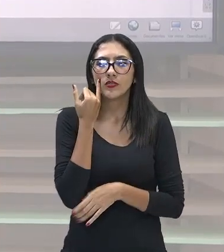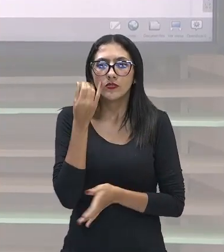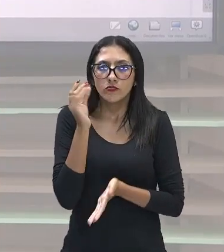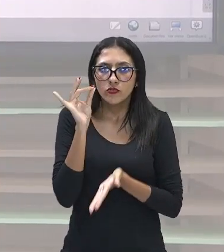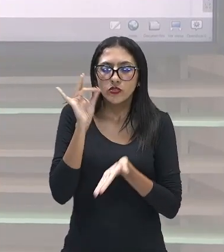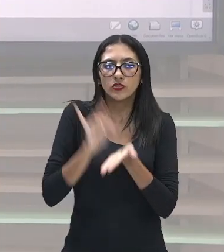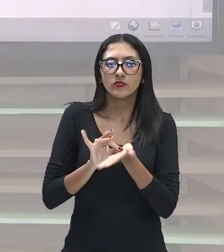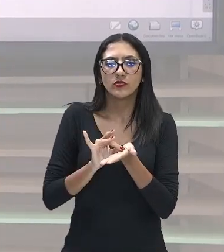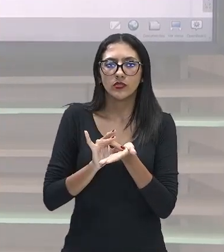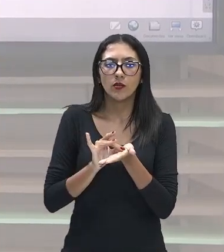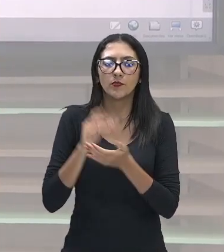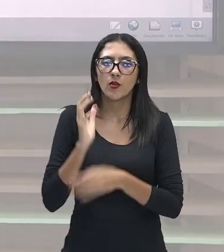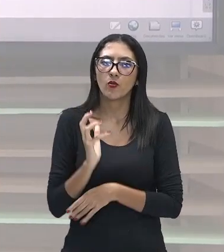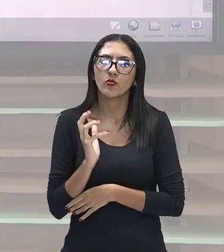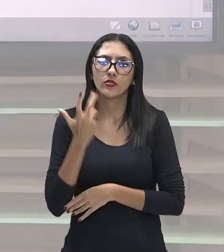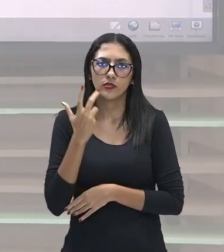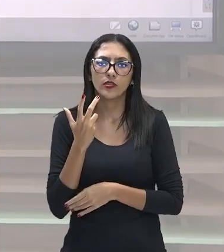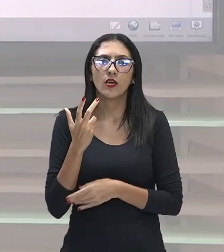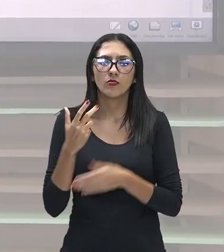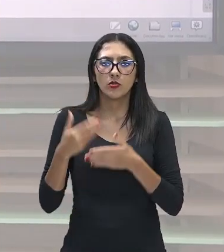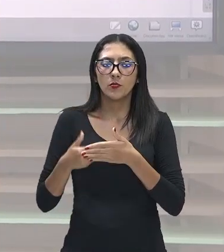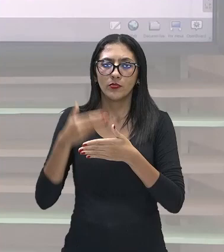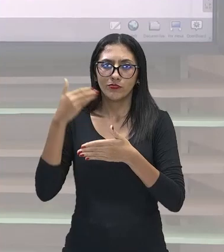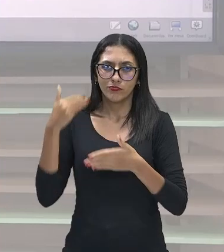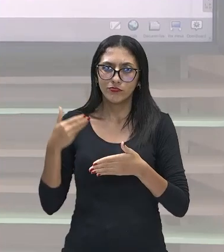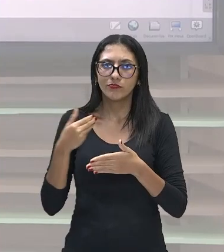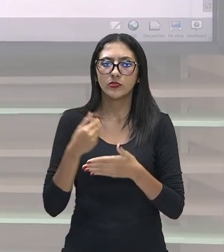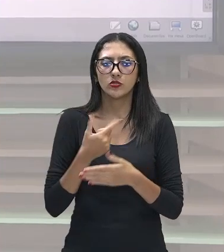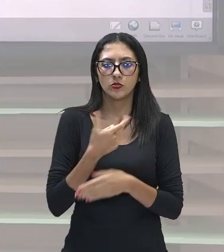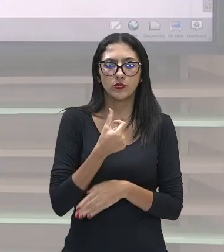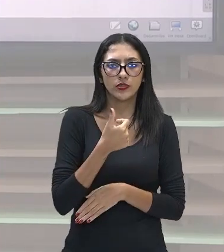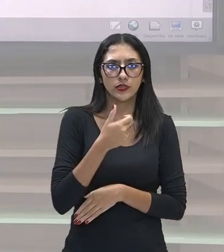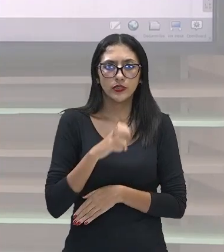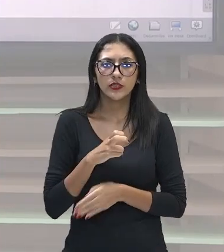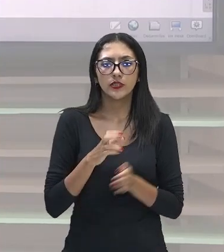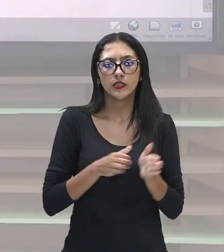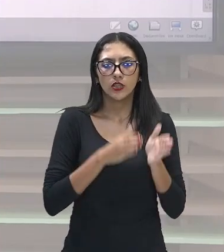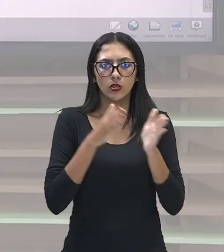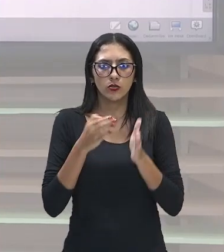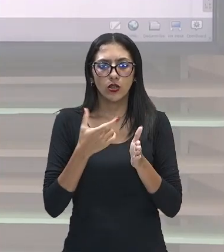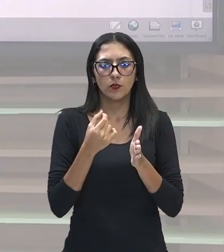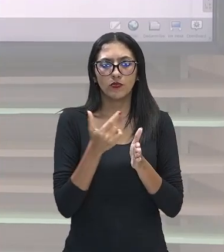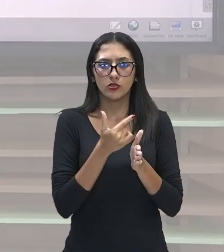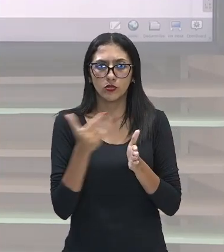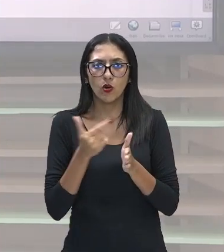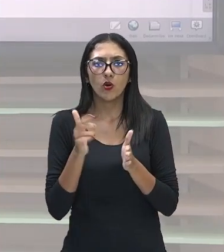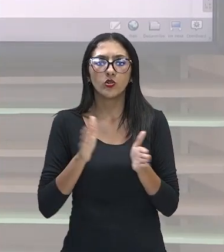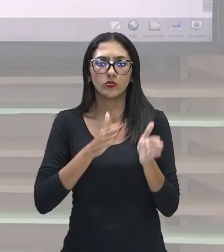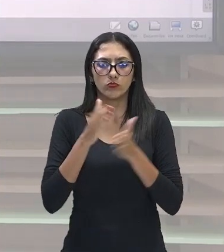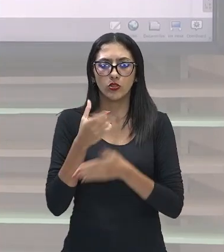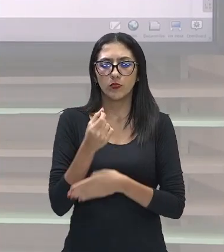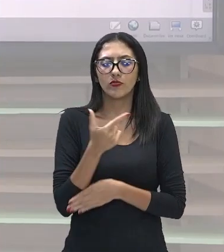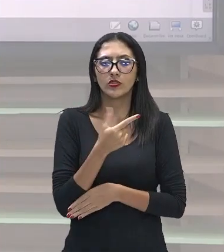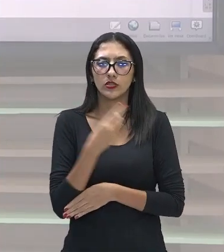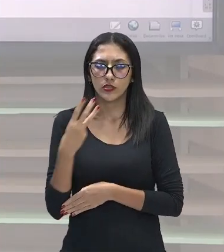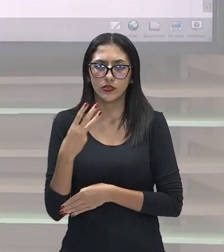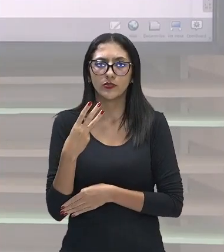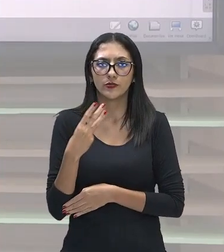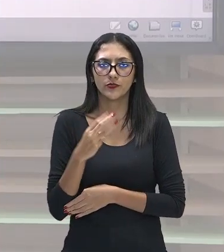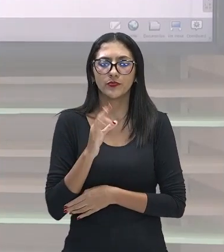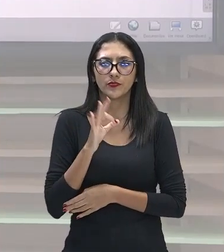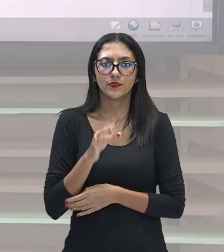né? No ano de 2023, 2022 e 2015. Então, nós vamos ter o quê? O texto denotativo.